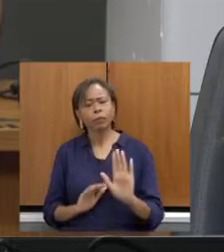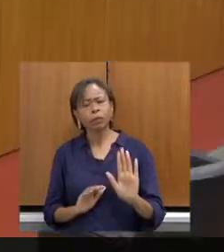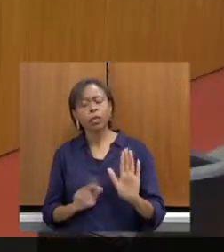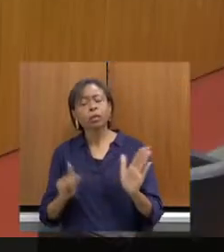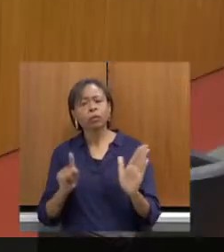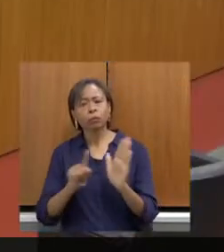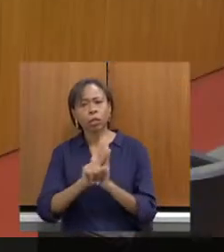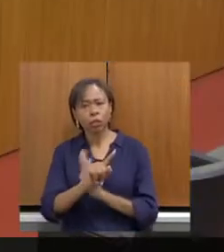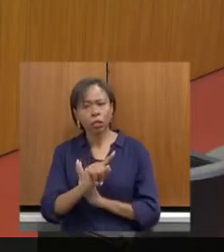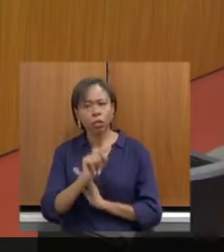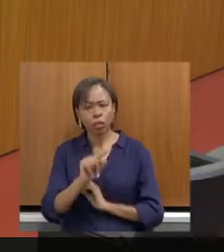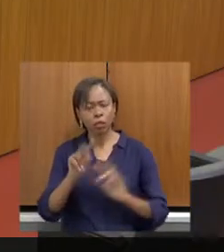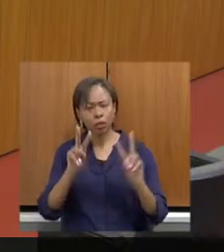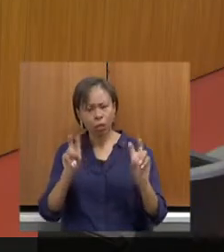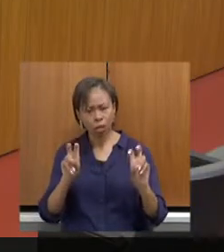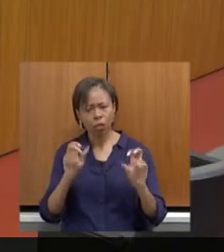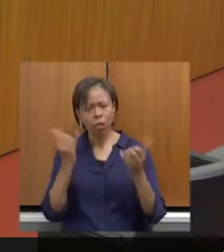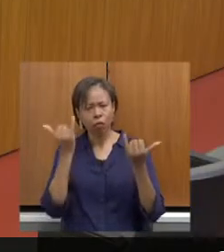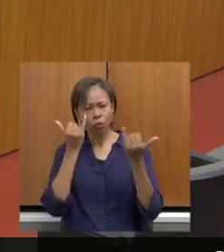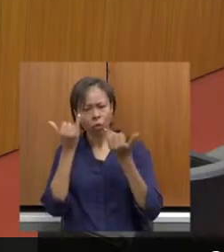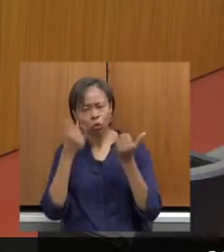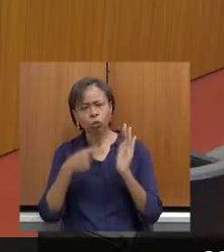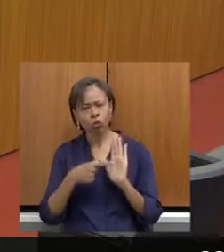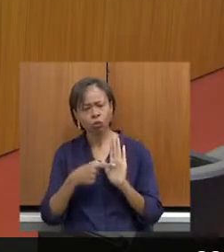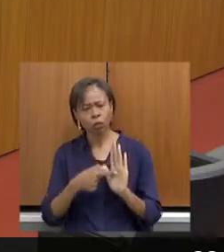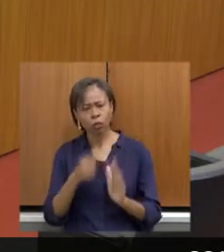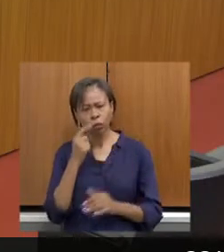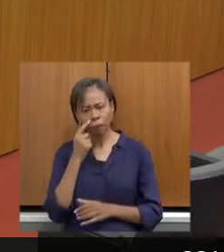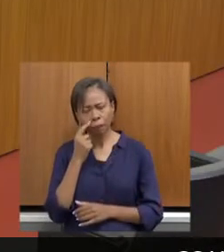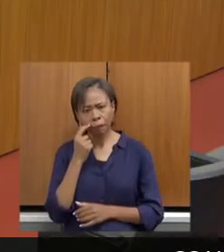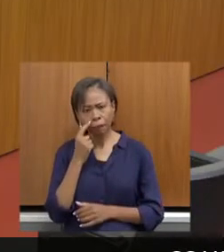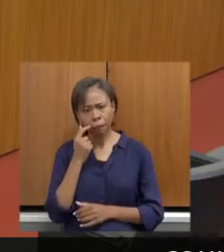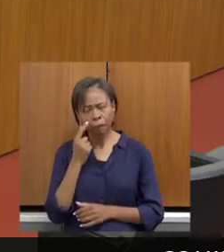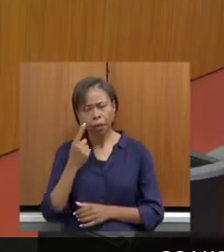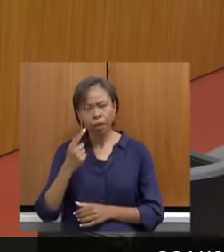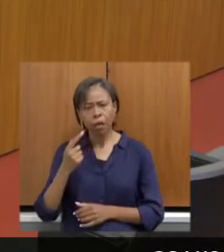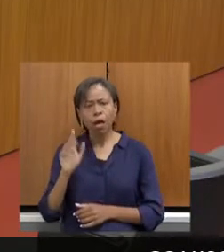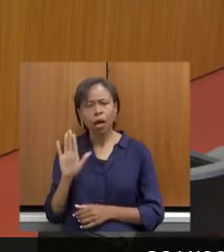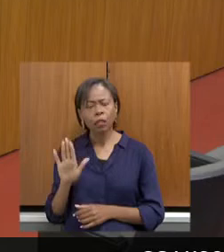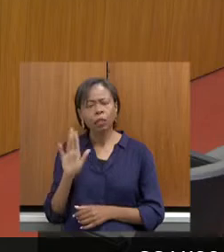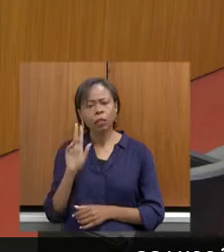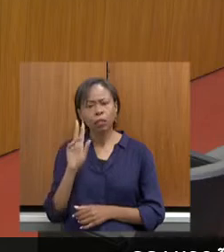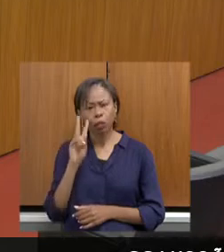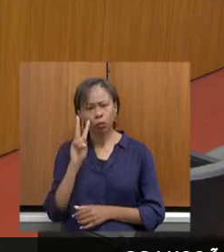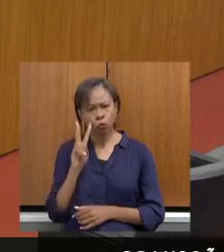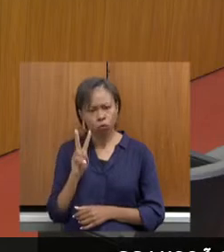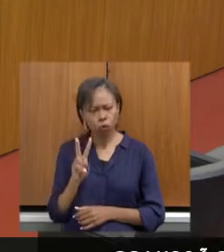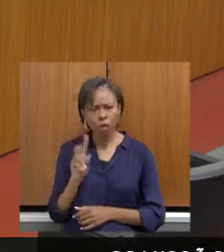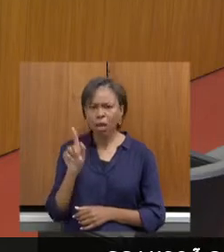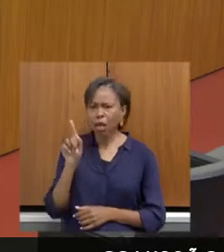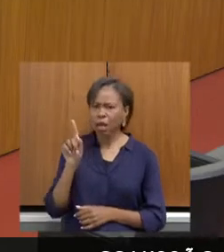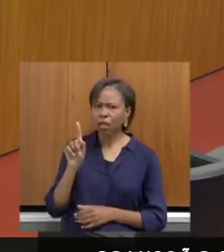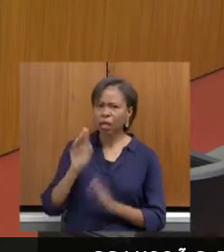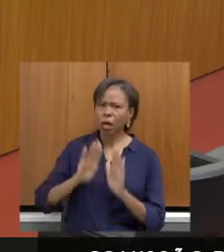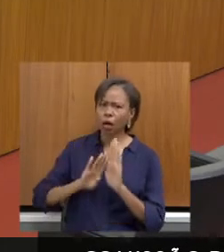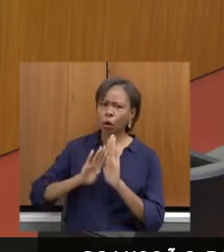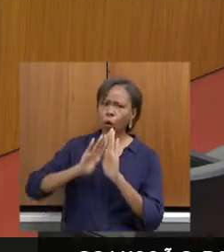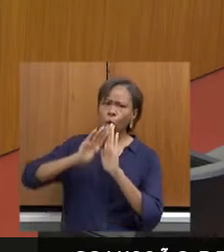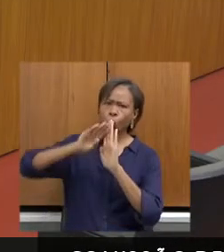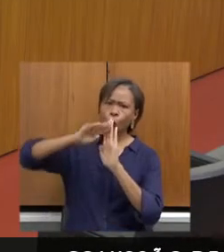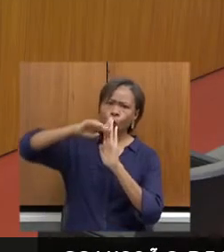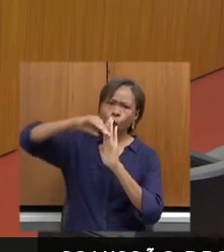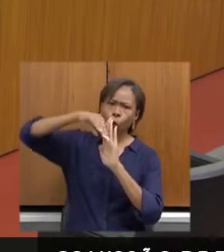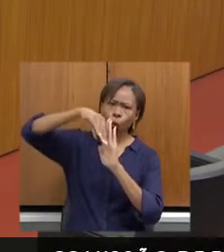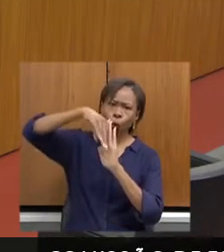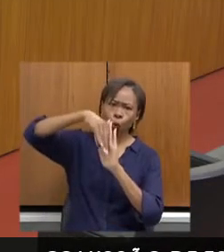sobre esse assunto, esses dados que você está trazendo aí. A gente vê aquilo que você está dizendo, essa curva, no primeiro